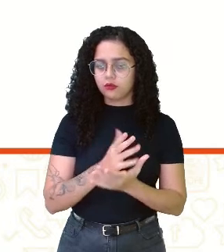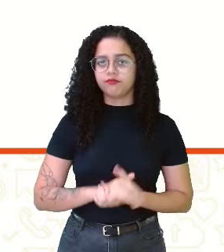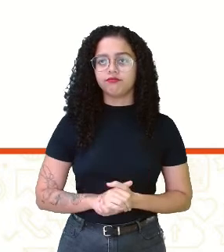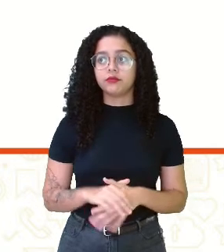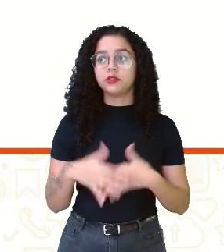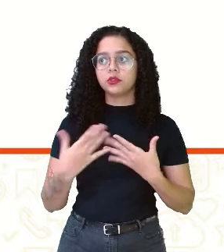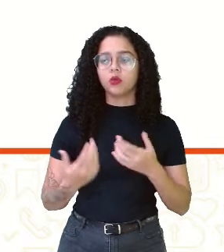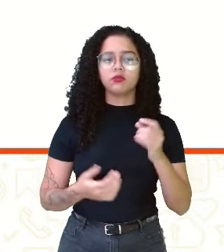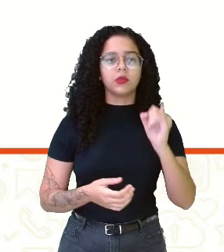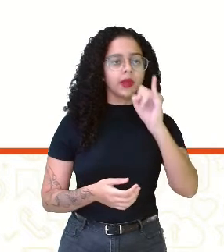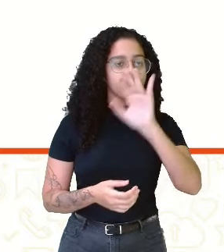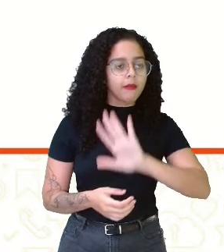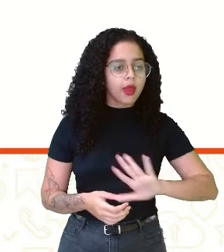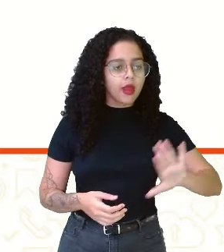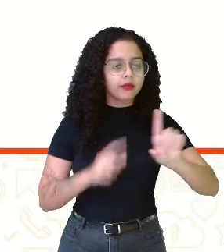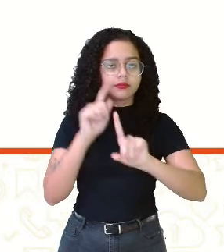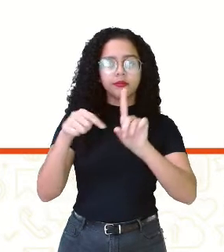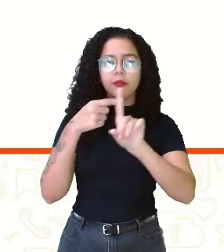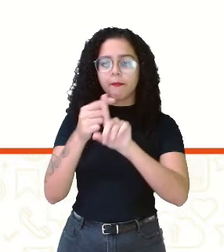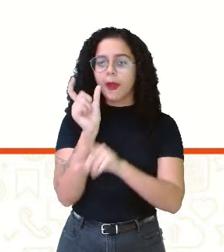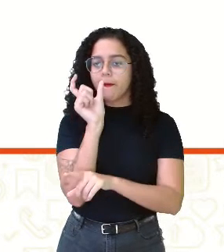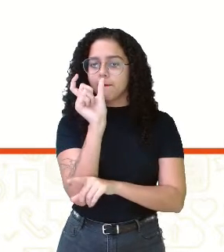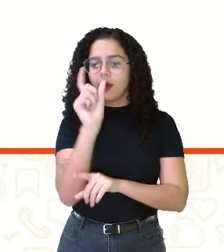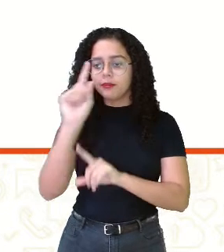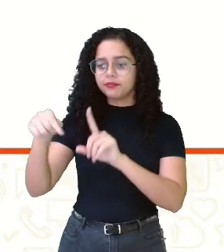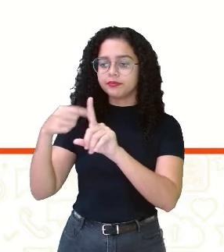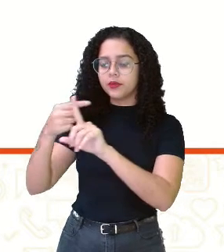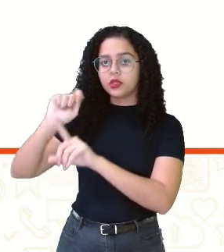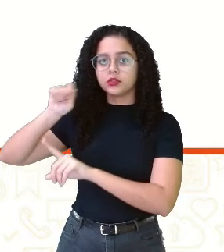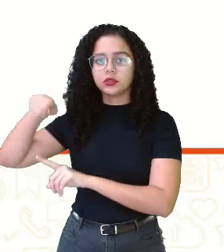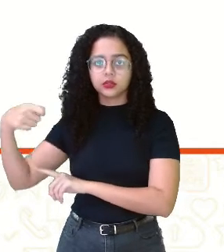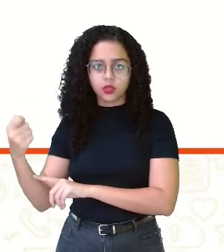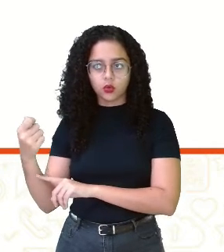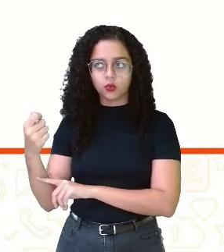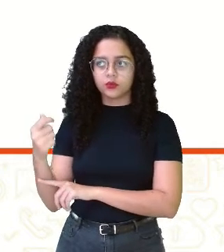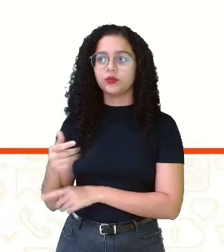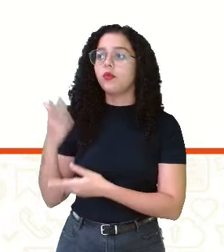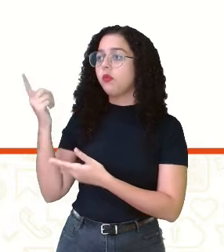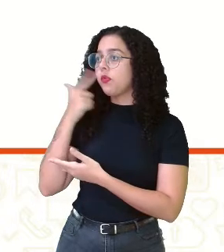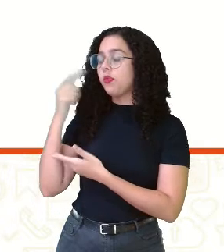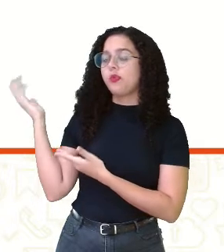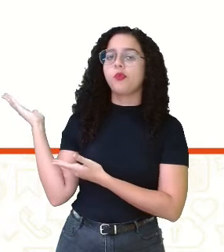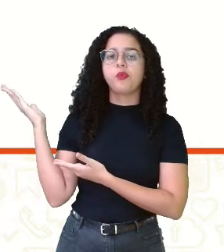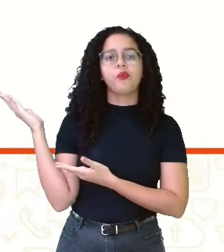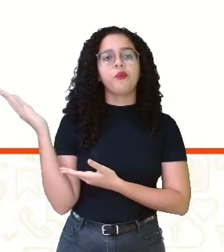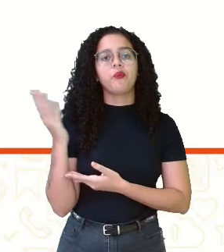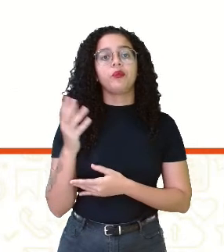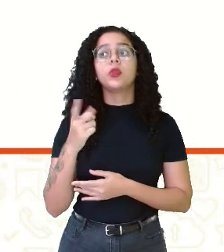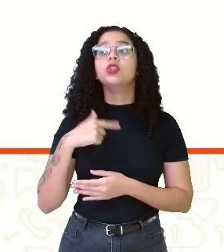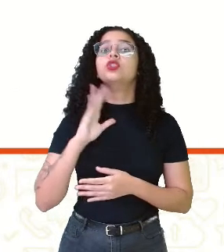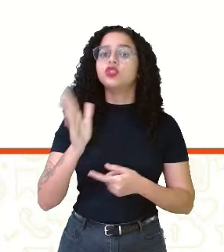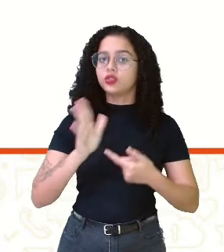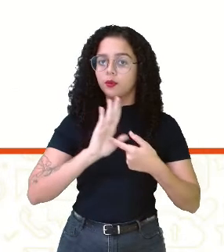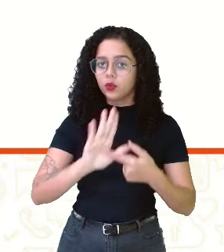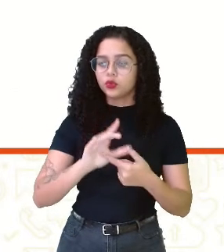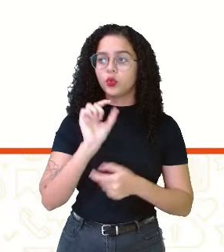imagem e a palavra. E o sinal. Aqui, eu já trouxe a imagem com o sinal. Então, tem